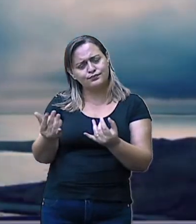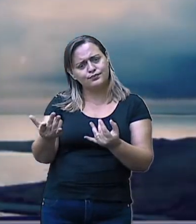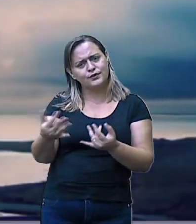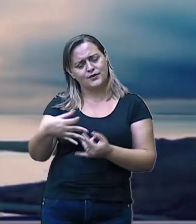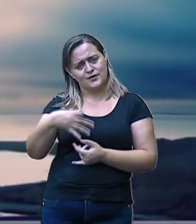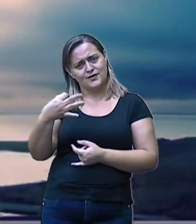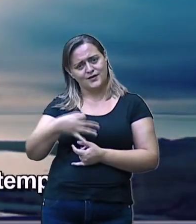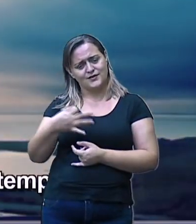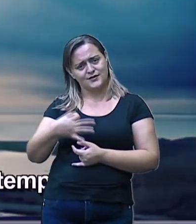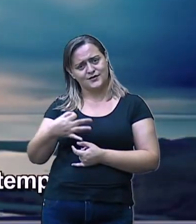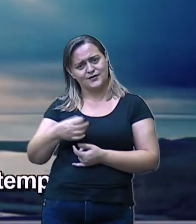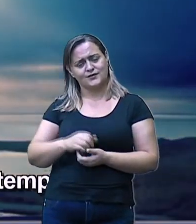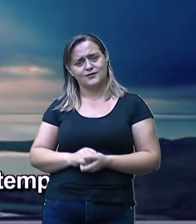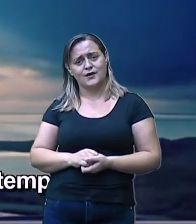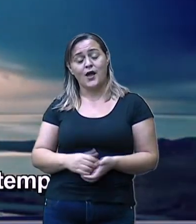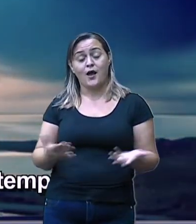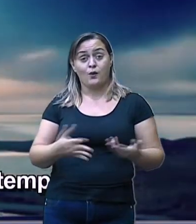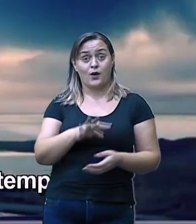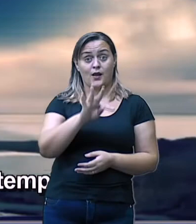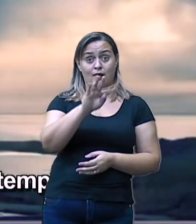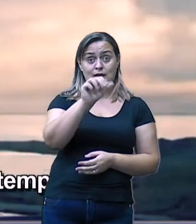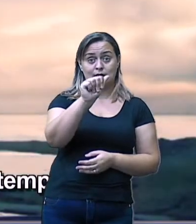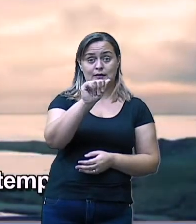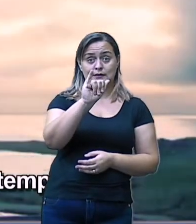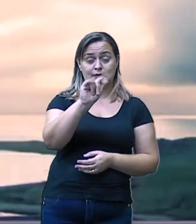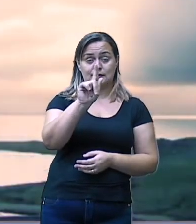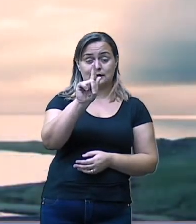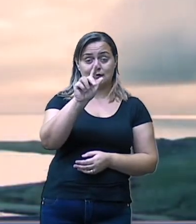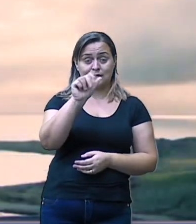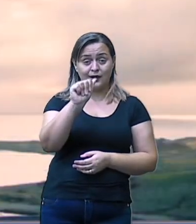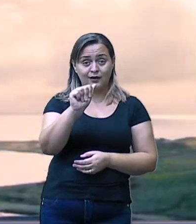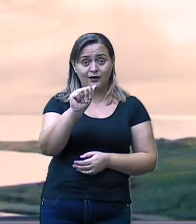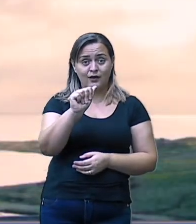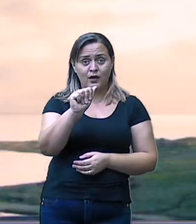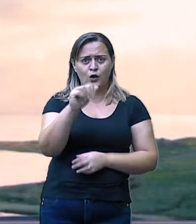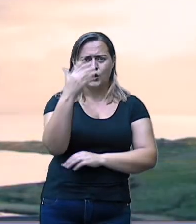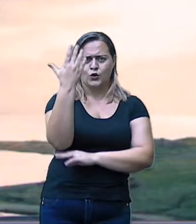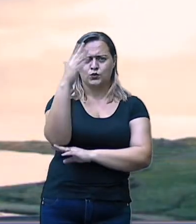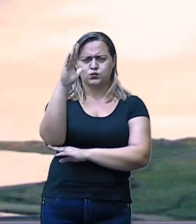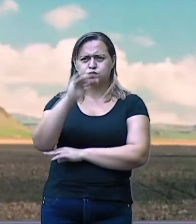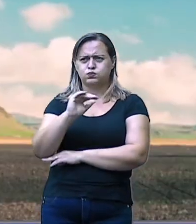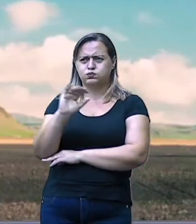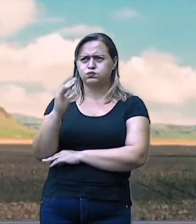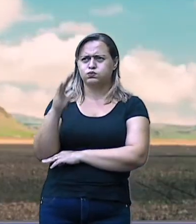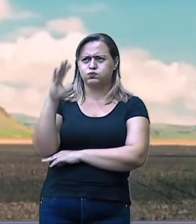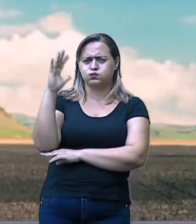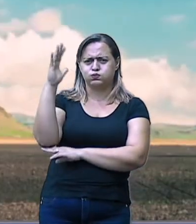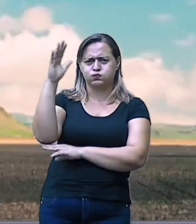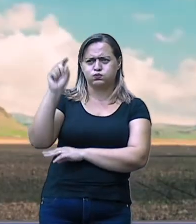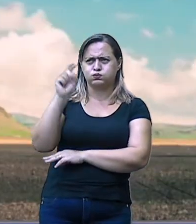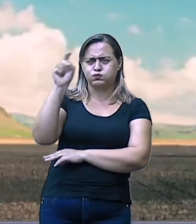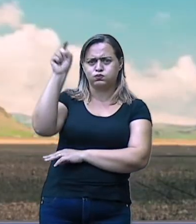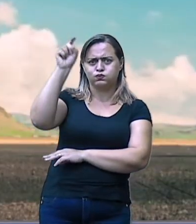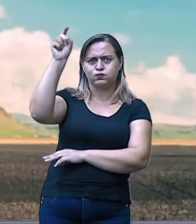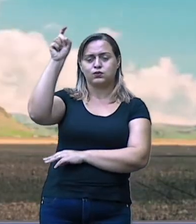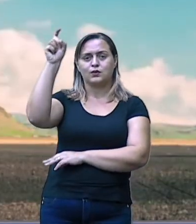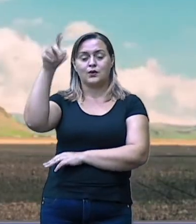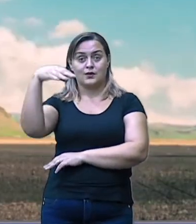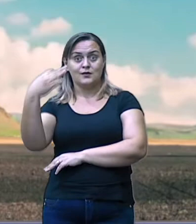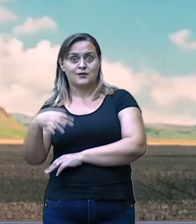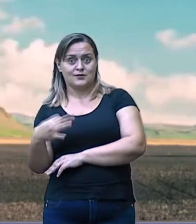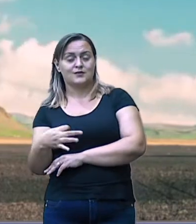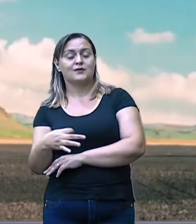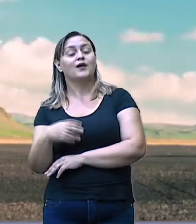vimos na taiga. Apesar de ser uma vegetação de clima frio, a taiga ainda nós temos o quê?